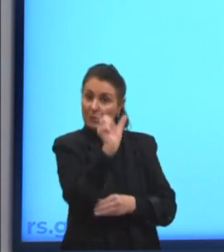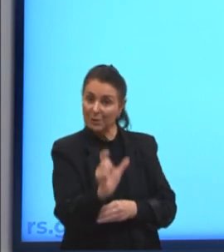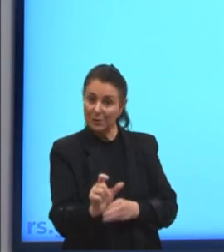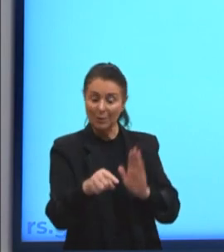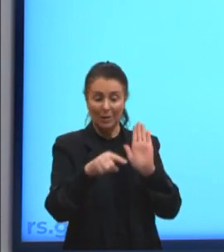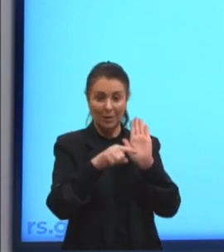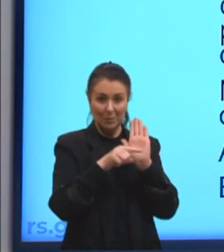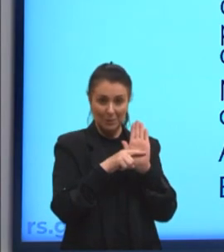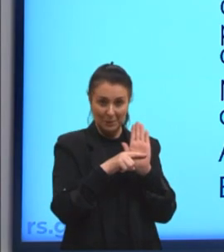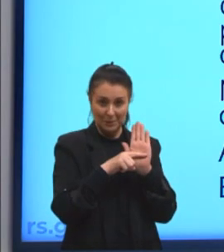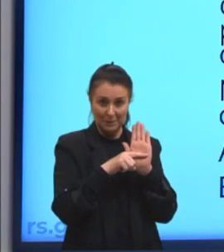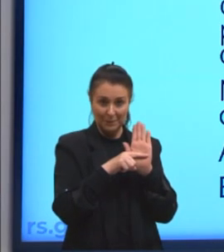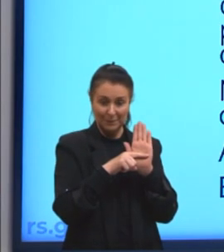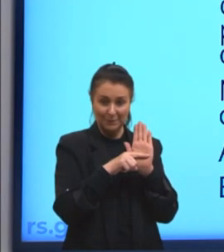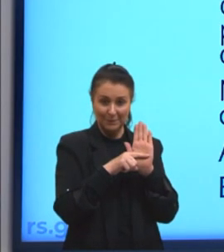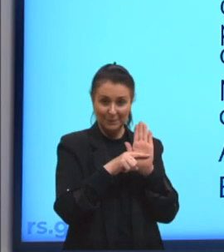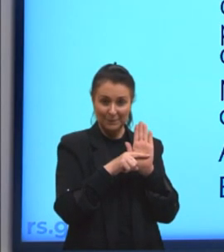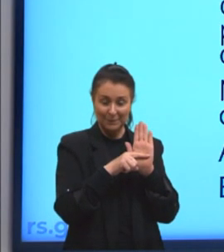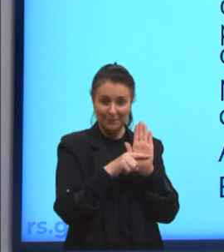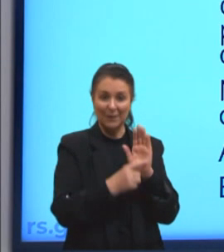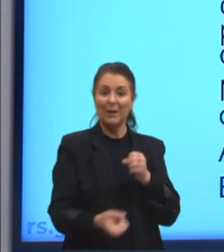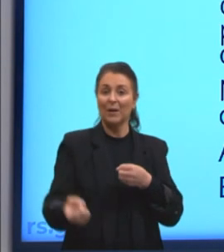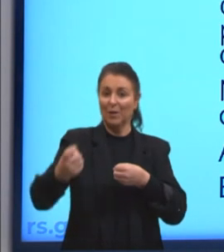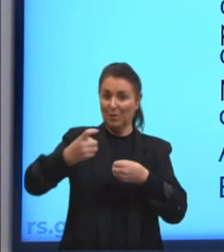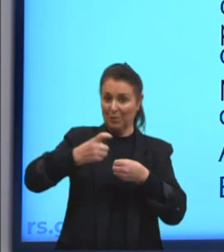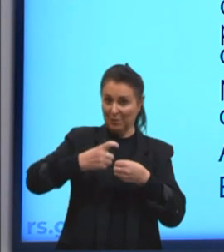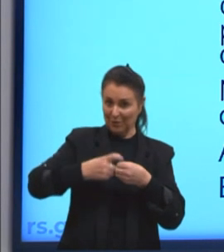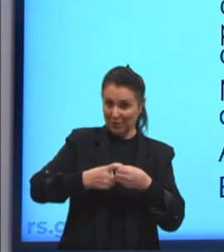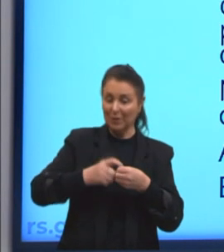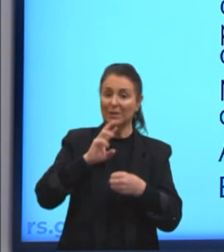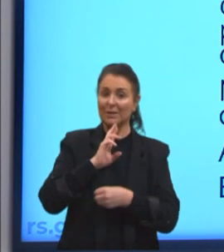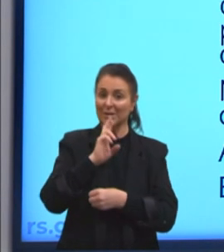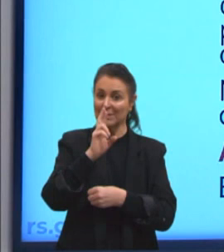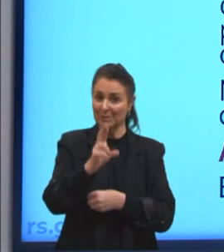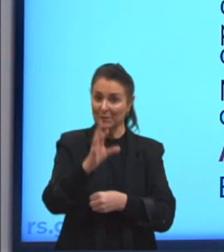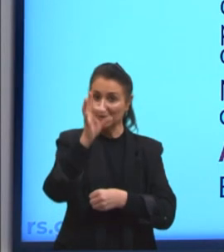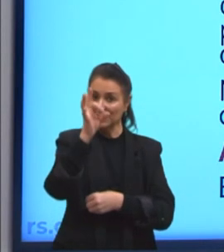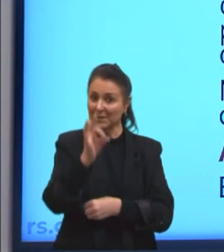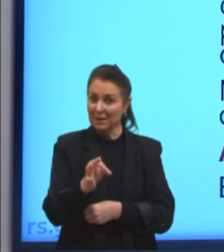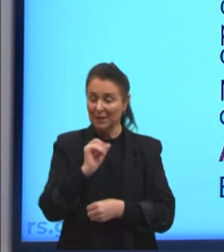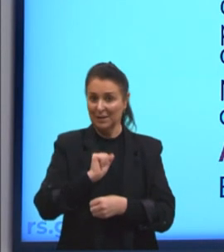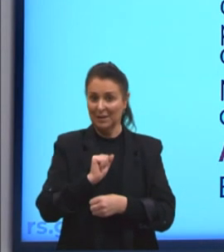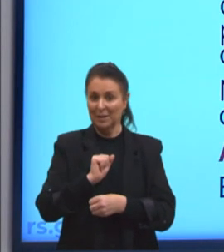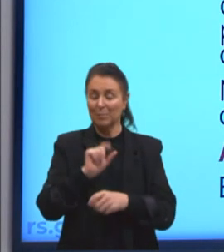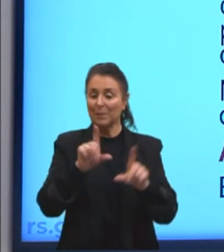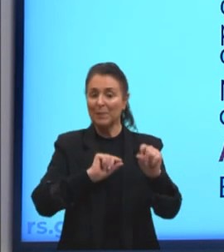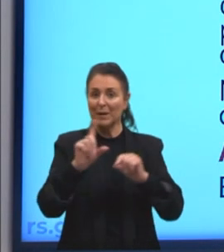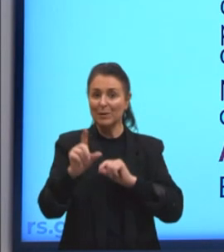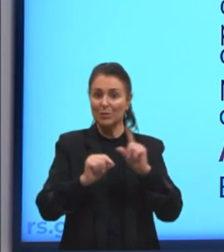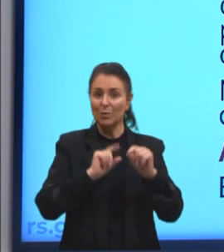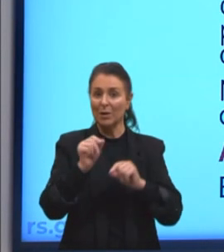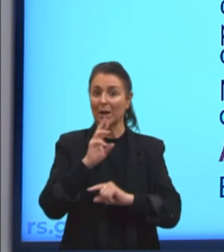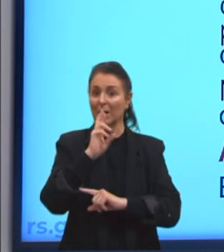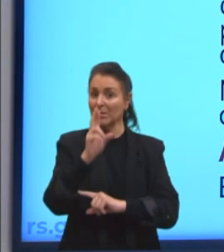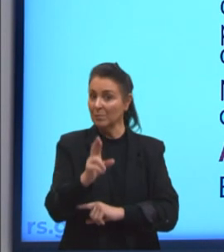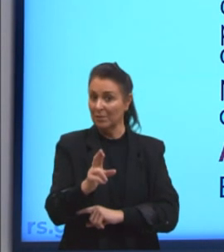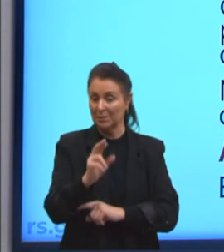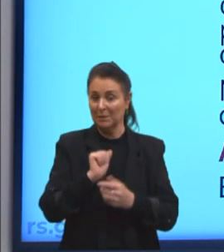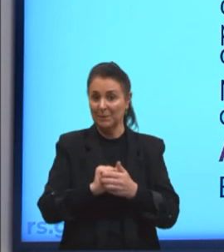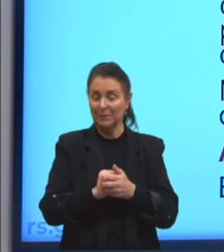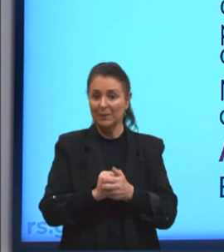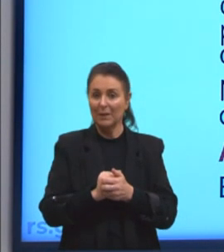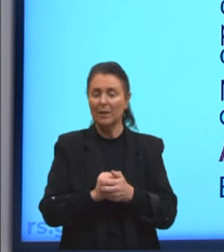menos. Então, voltei aqui nas nossas alternativas para marcar a alternativa correta, né?